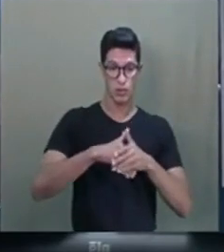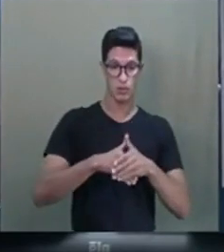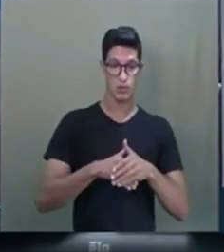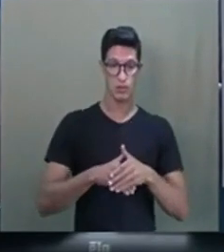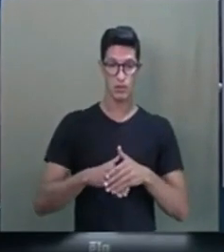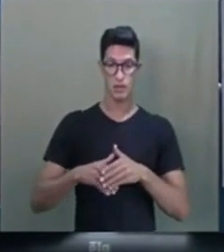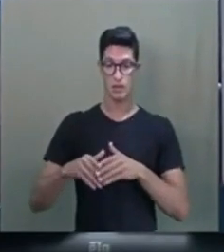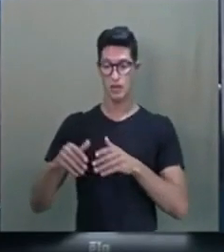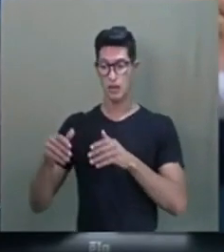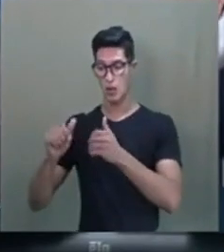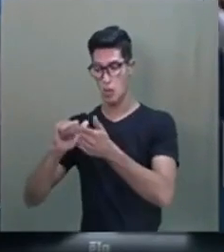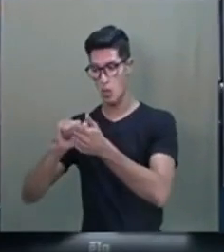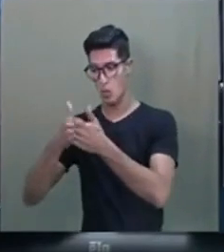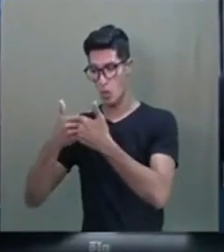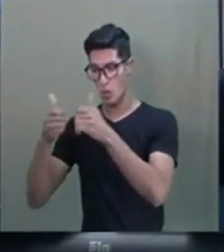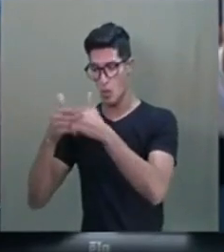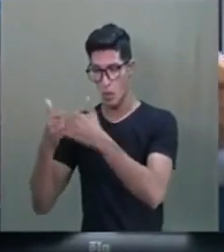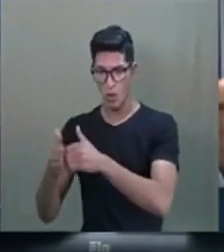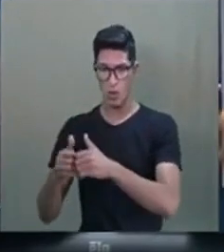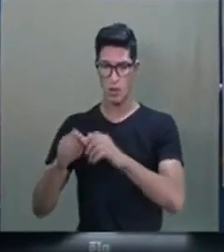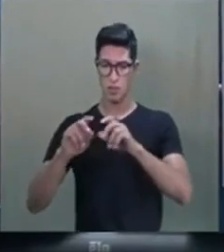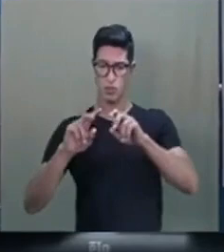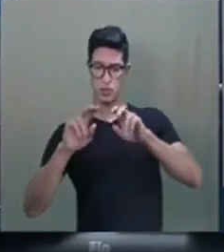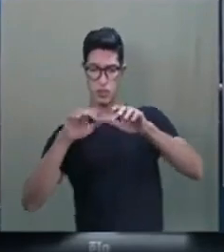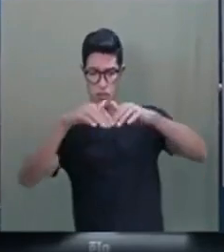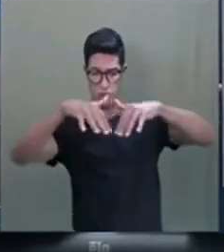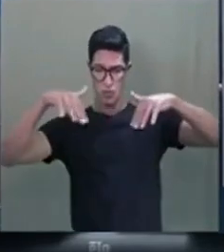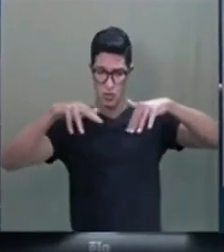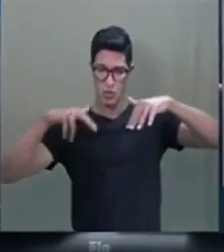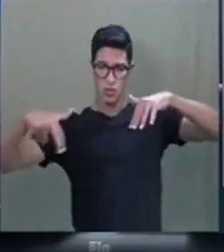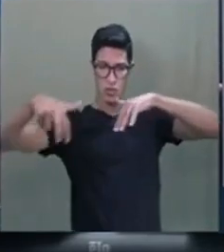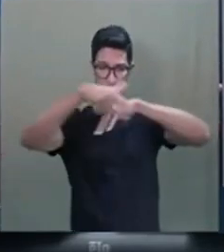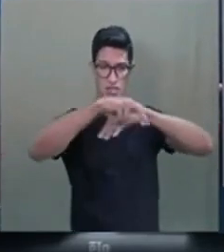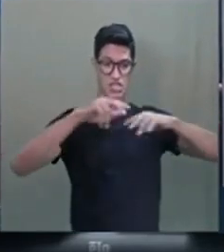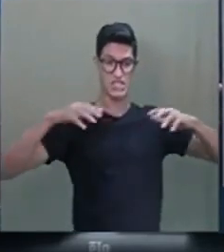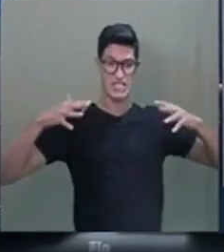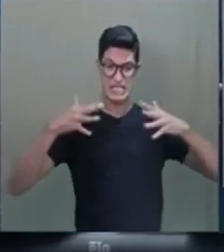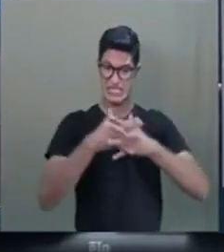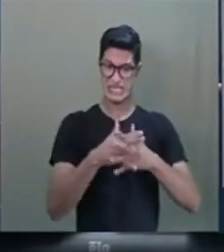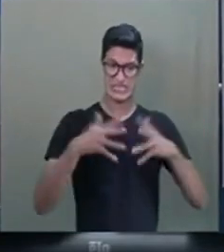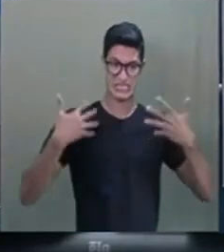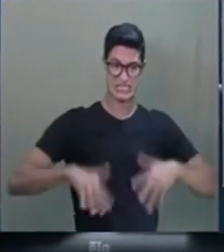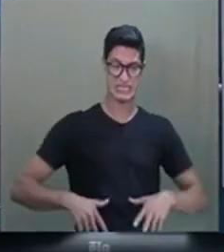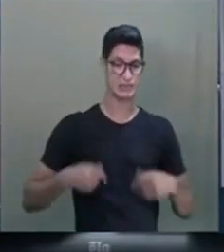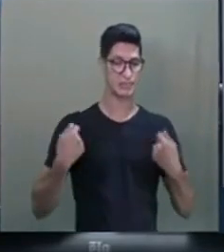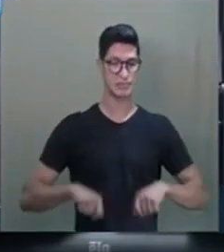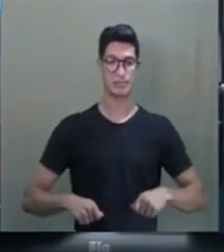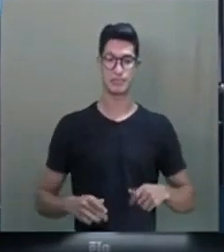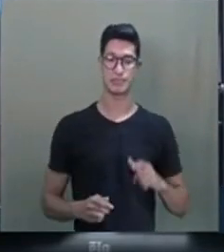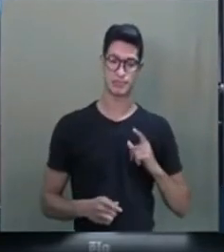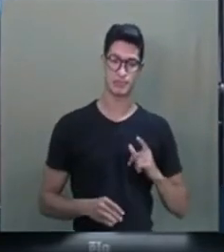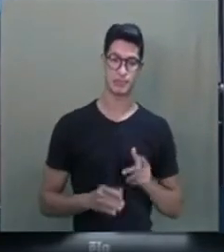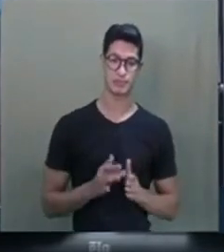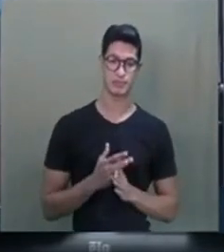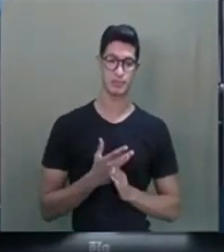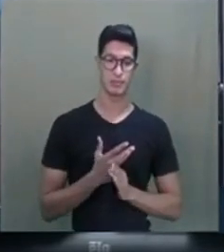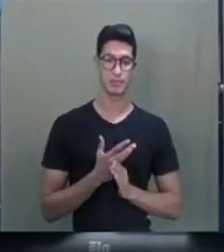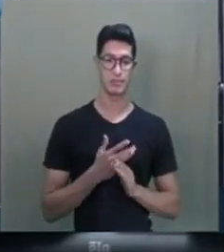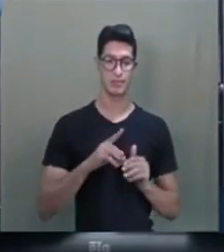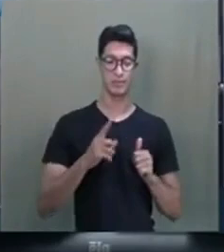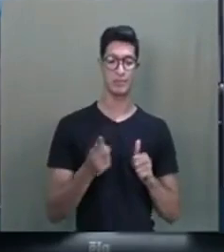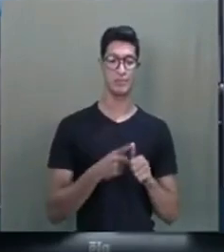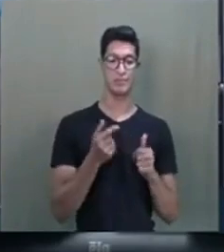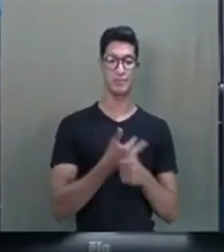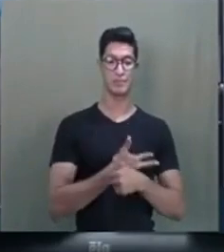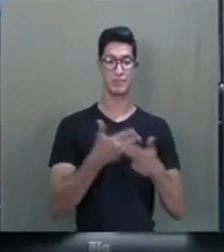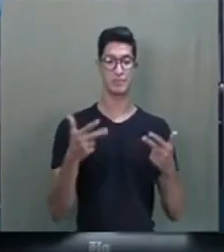seja nos terminais de ônibus, seja ao redor do estádio, porque existia uma rivalidade muito agressiva, muito grande. A primeira